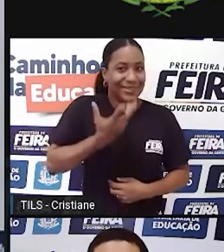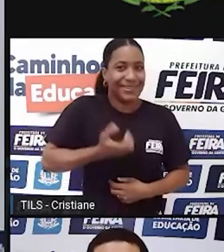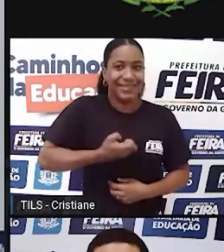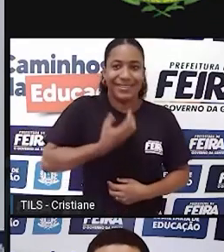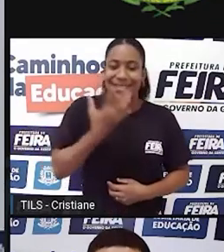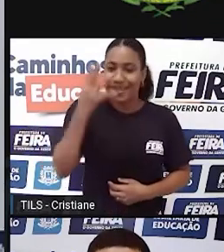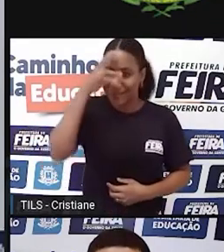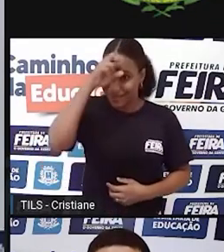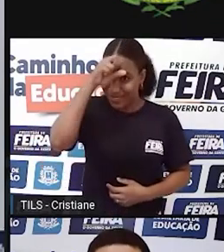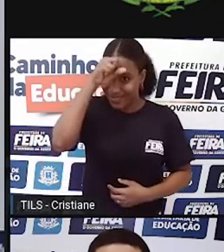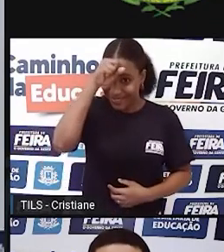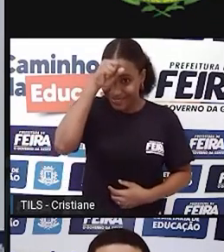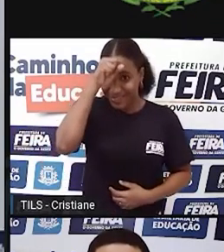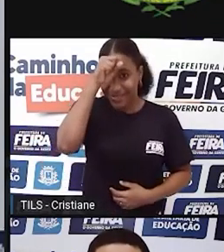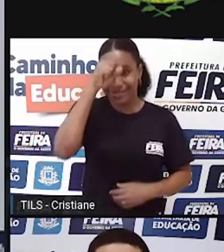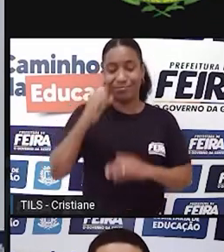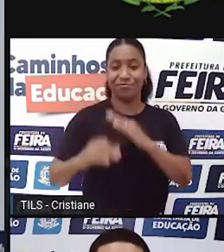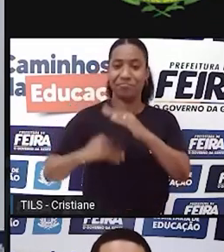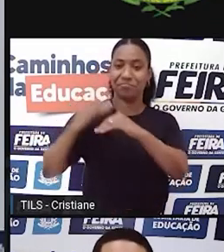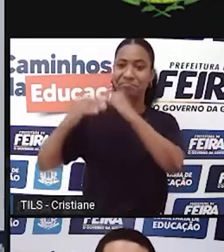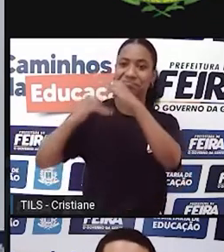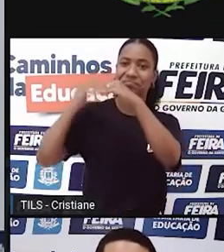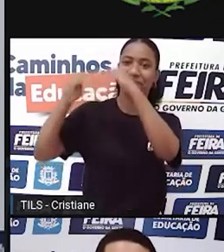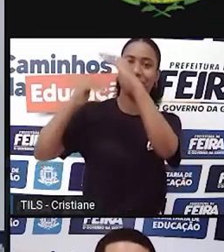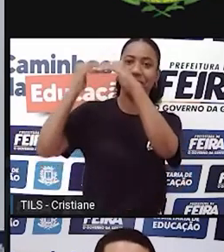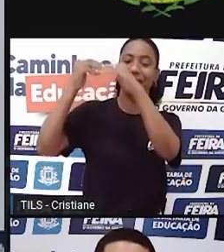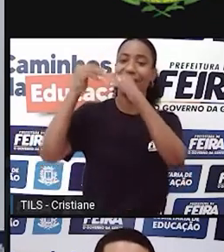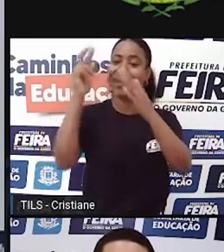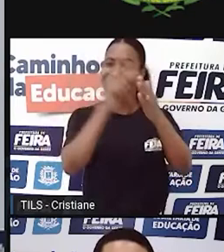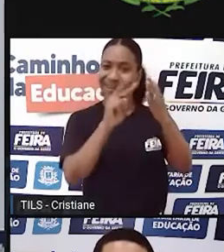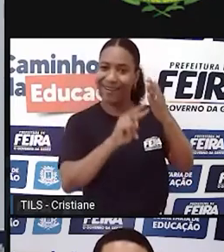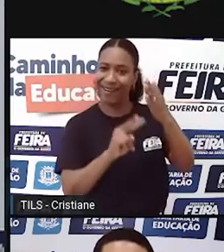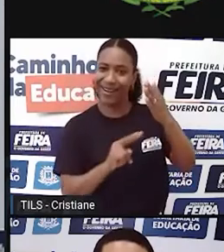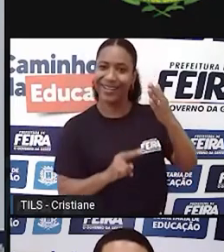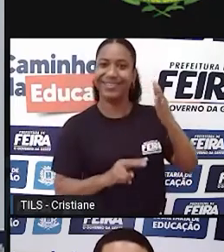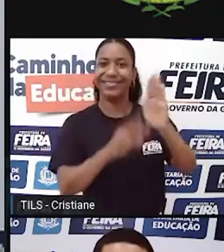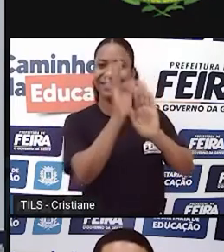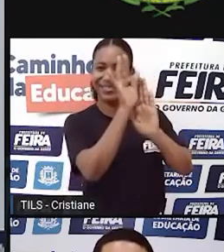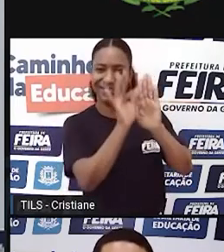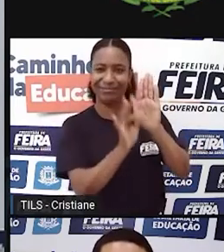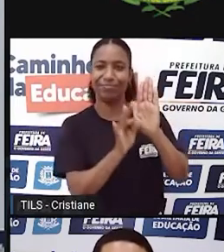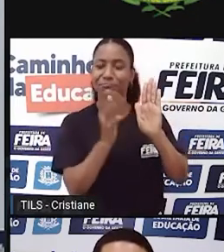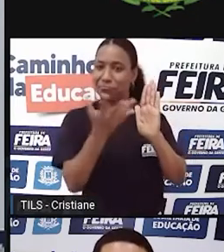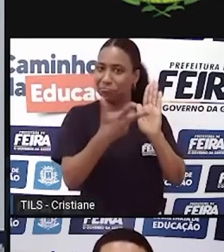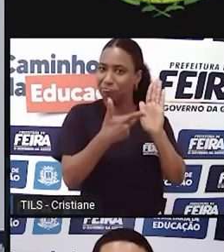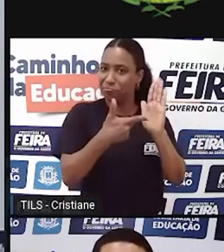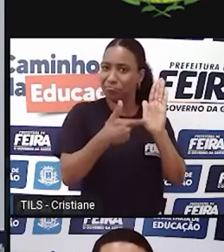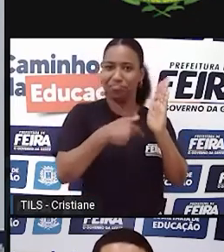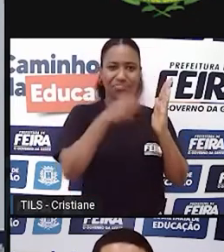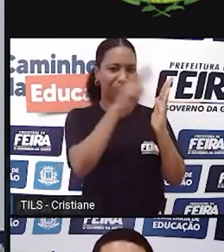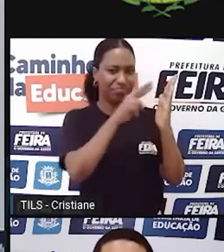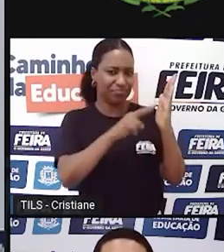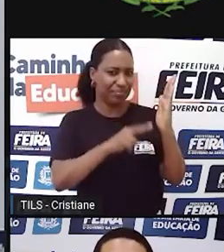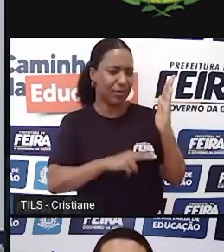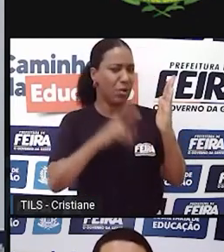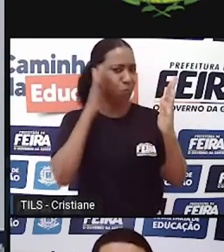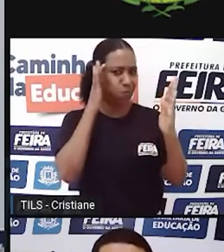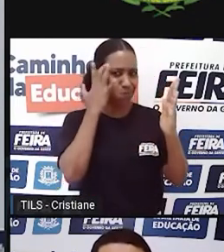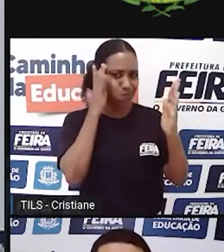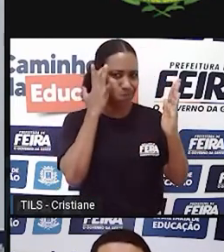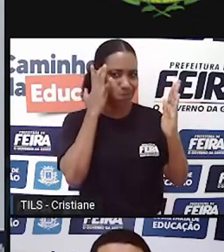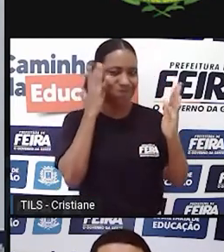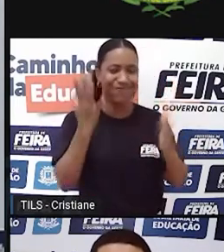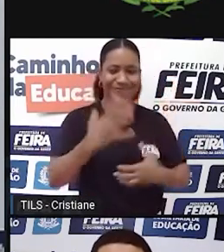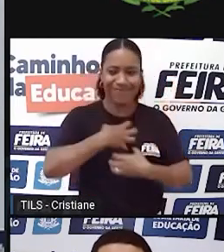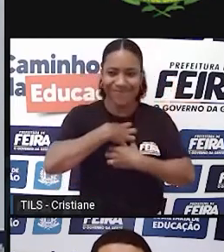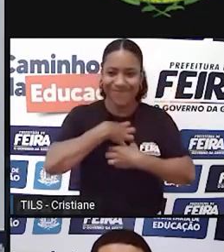probabilidade dela se tornar um leitor proficiente, um leitor crítico, porque a poesia